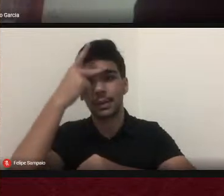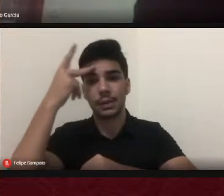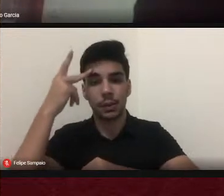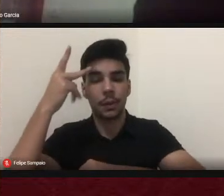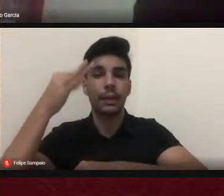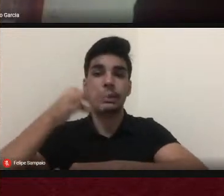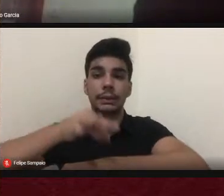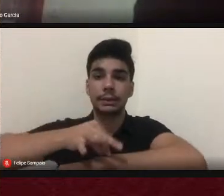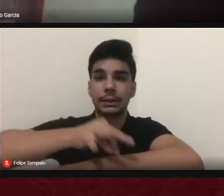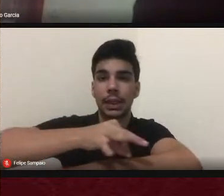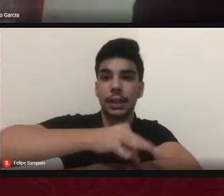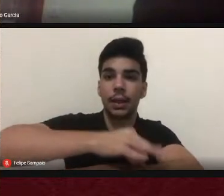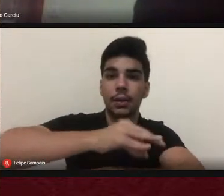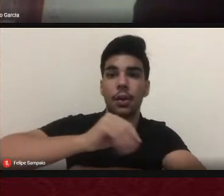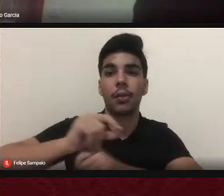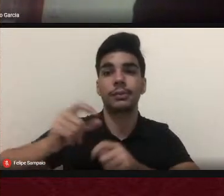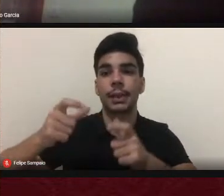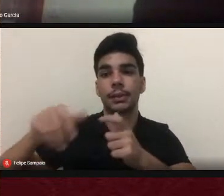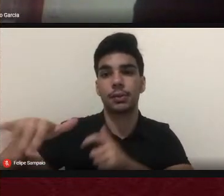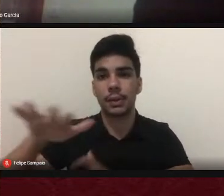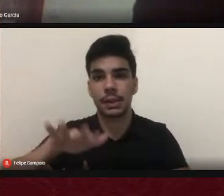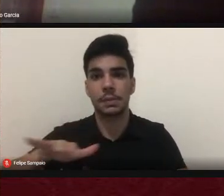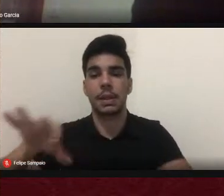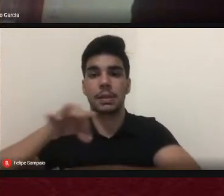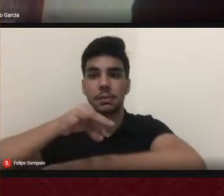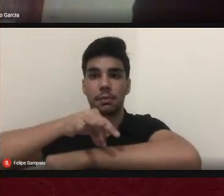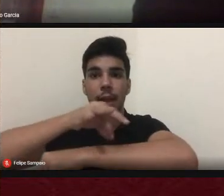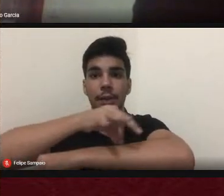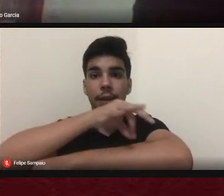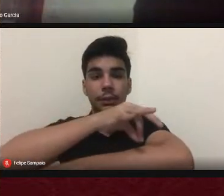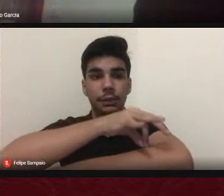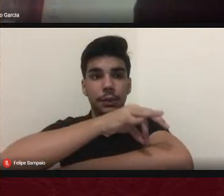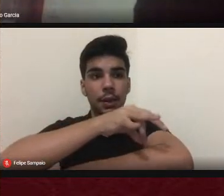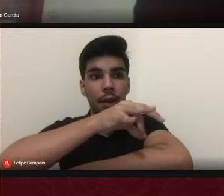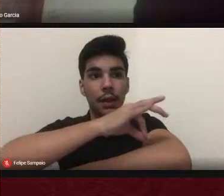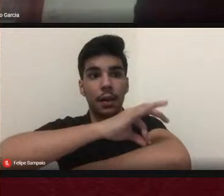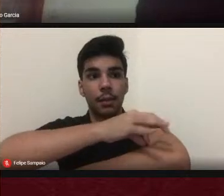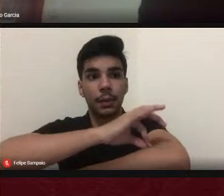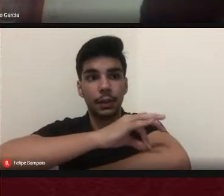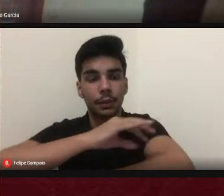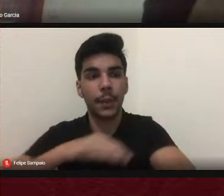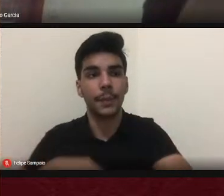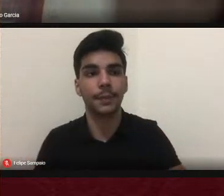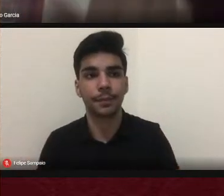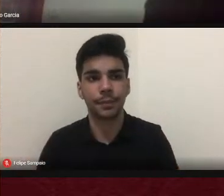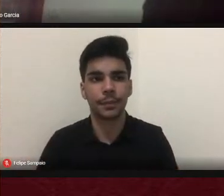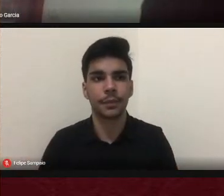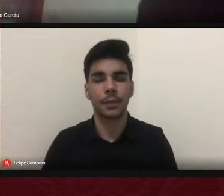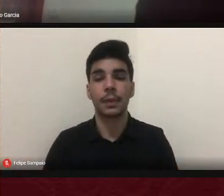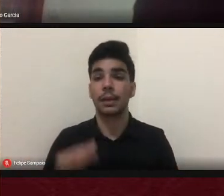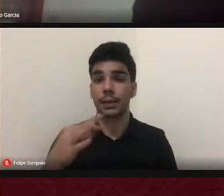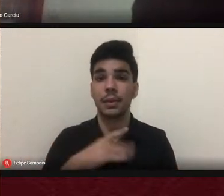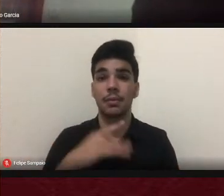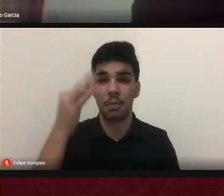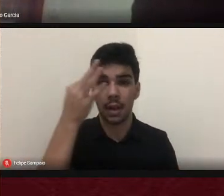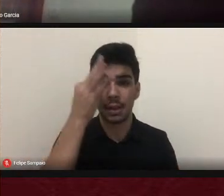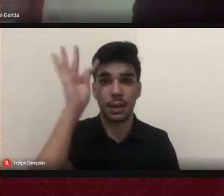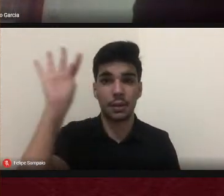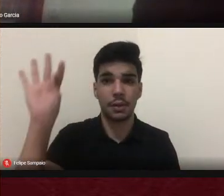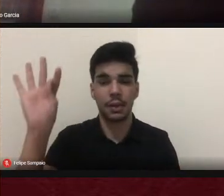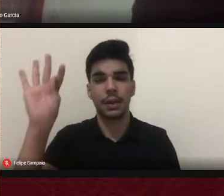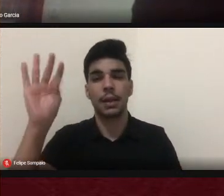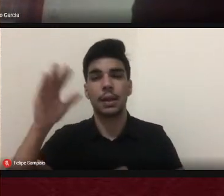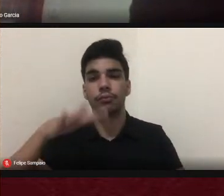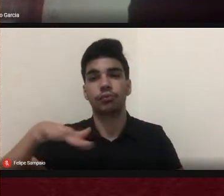tatuar então bem a partir de uma teoria burguesiana de campo de formação de campo profissional do